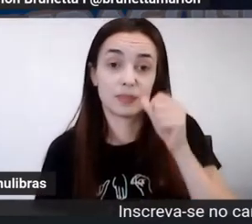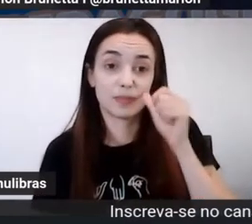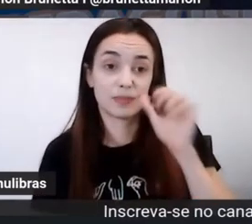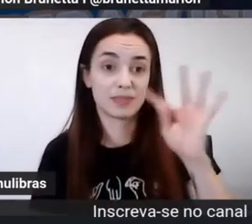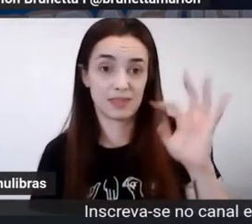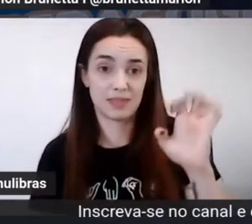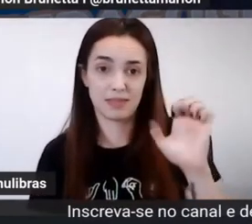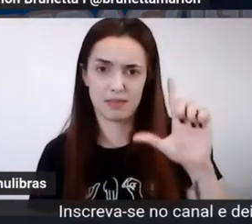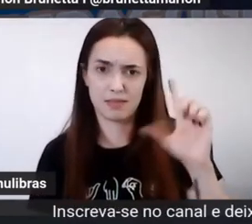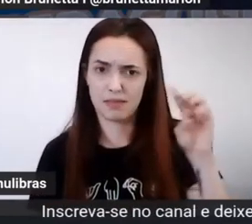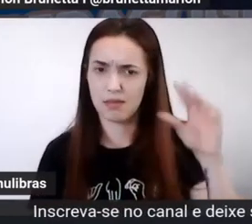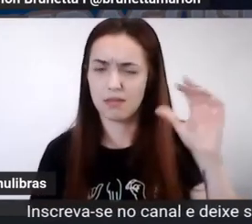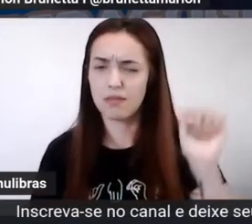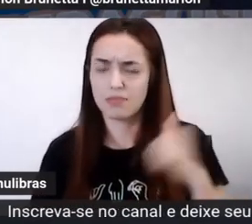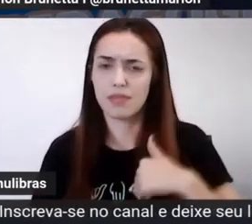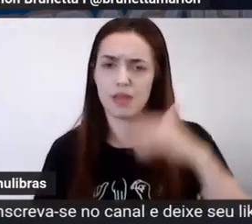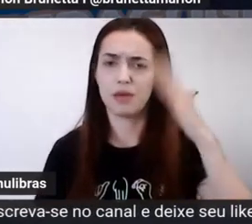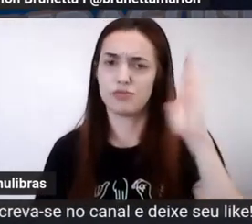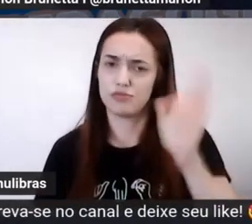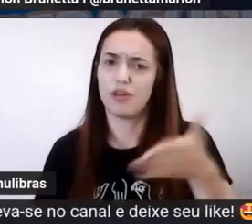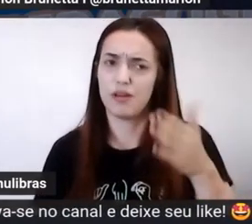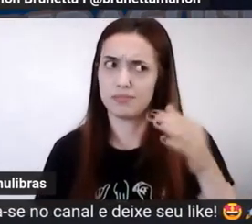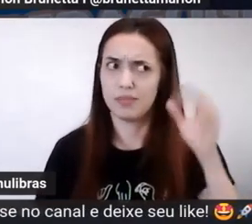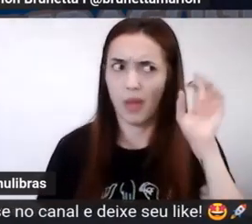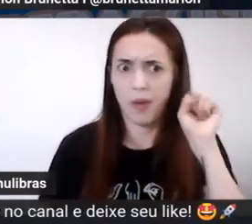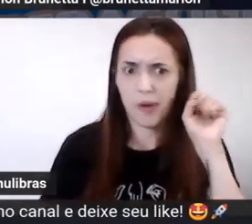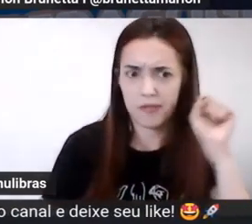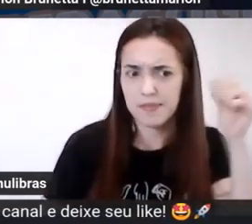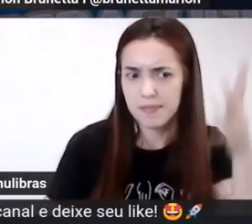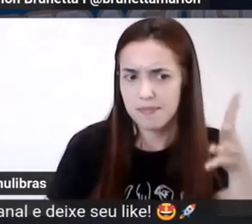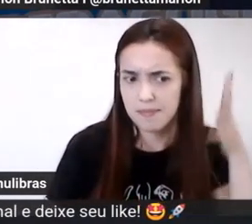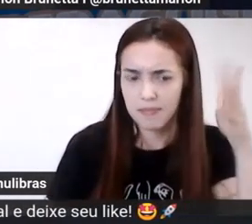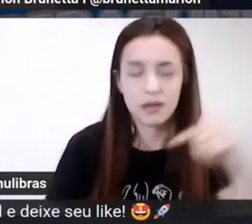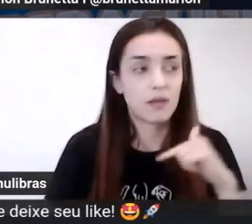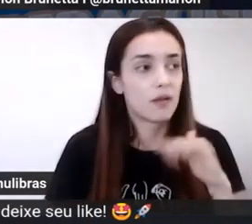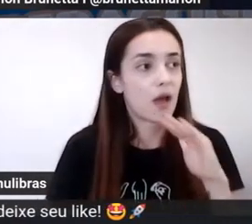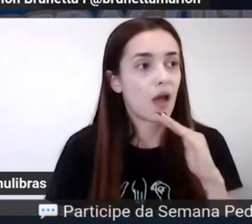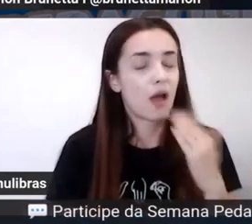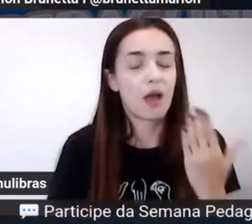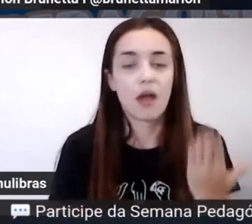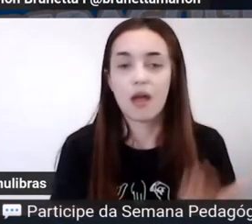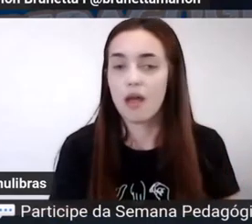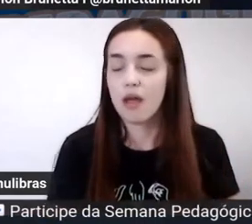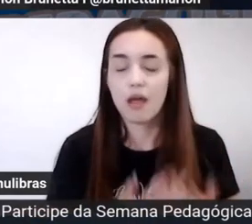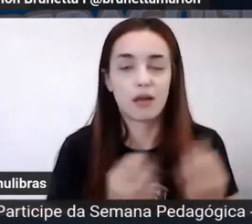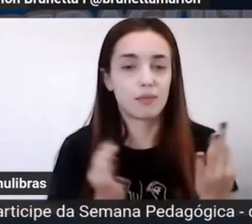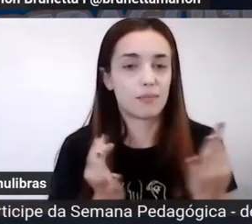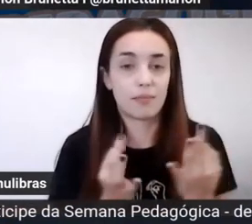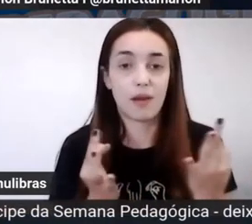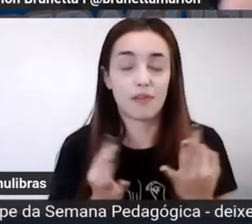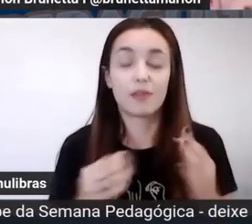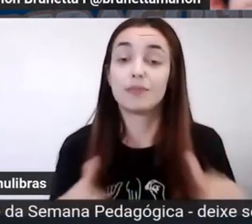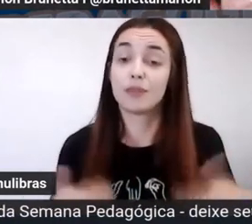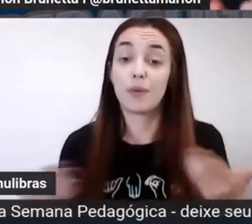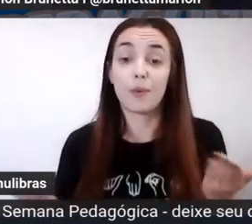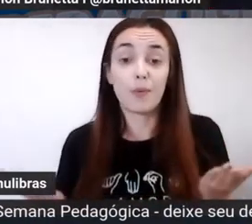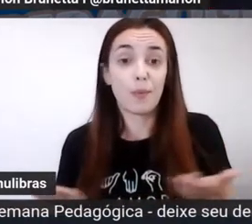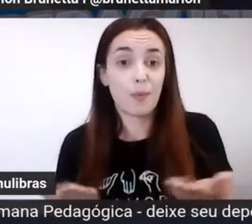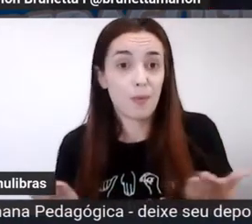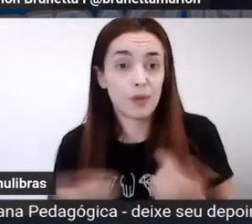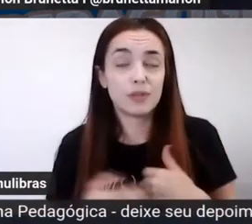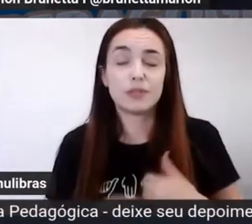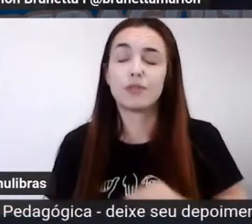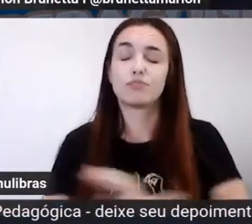através de um convite de Paulo Tomazinho, eu fiquei encantado. Então, hoje, meus amigos, eu vou cruzar o